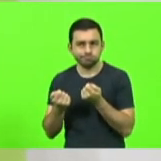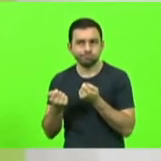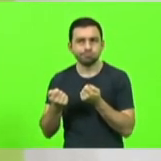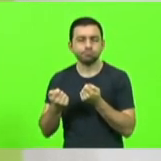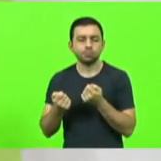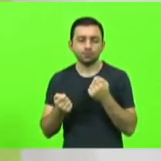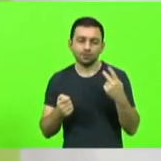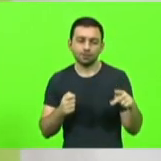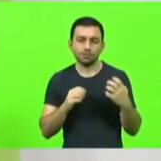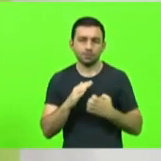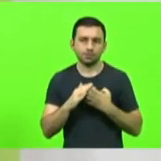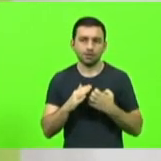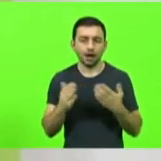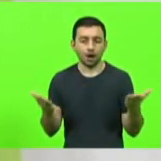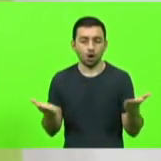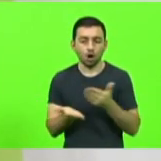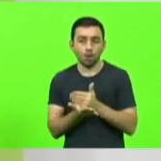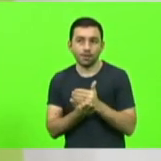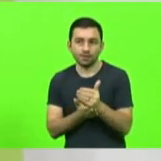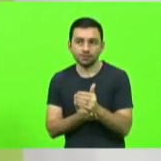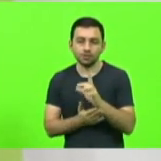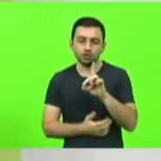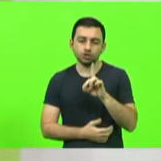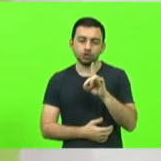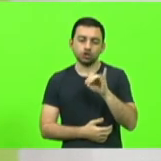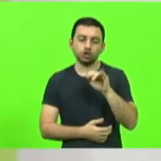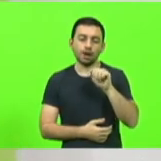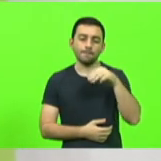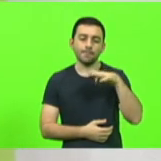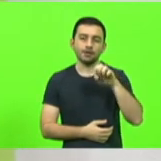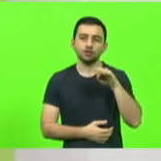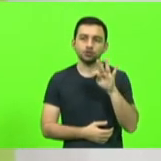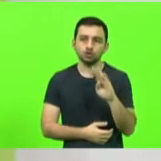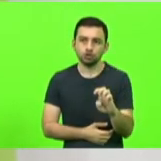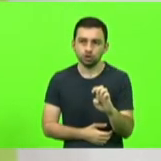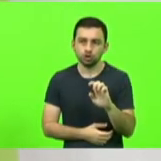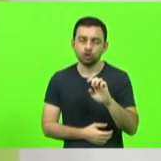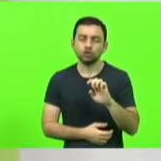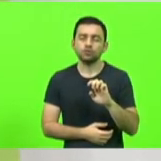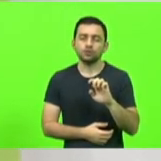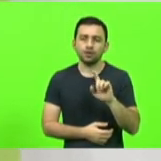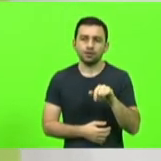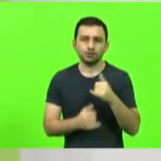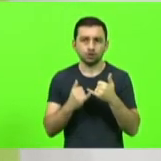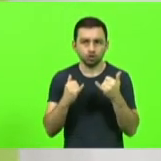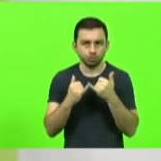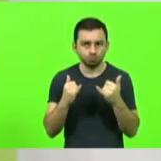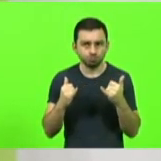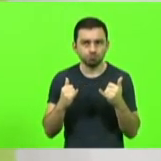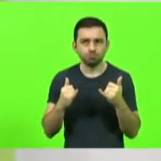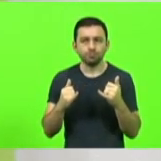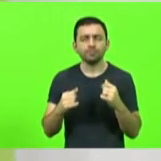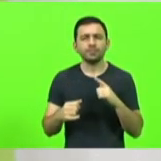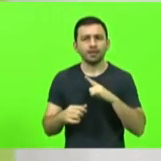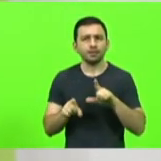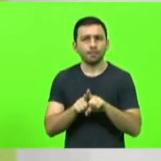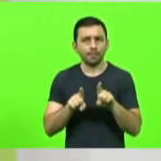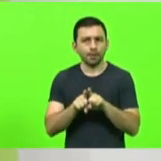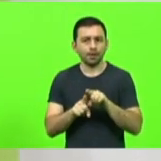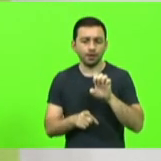chamar-se a diamante geração de energia estavam presentes também o Eduardo Satamini que é